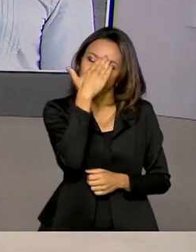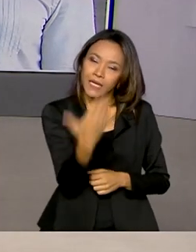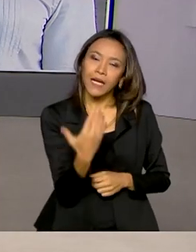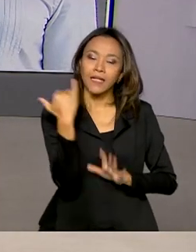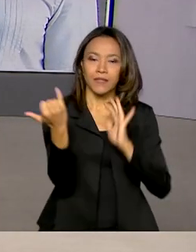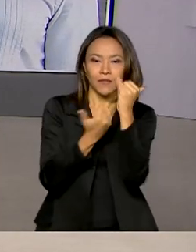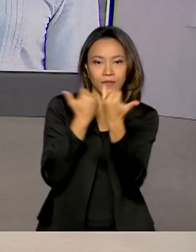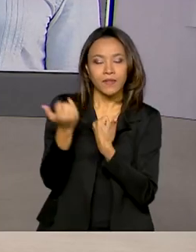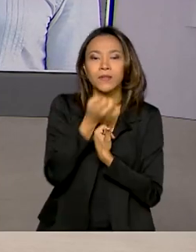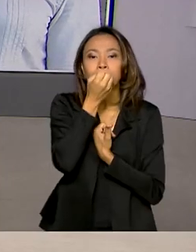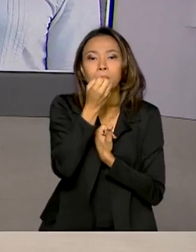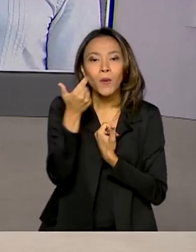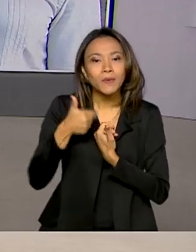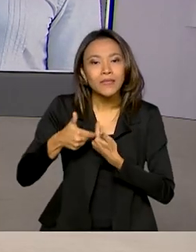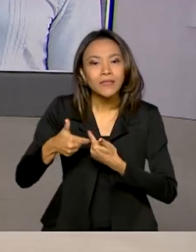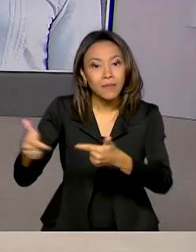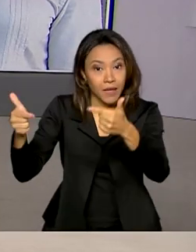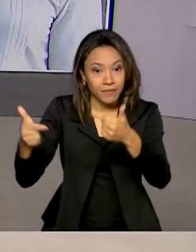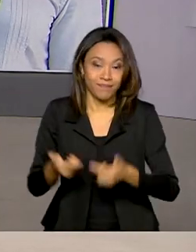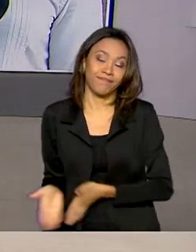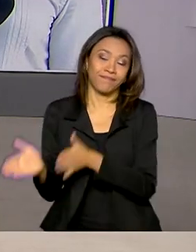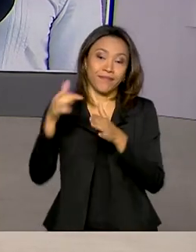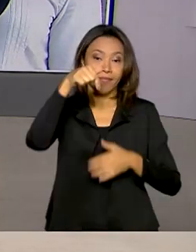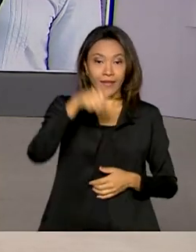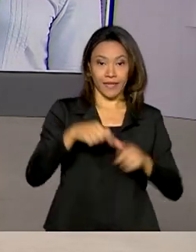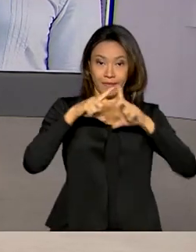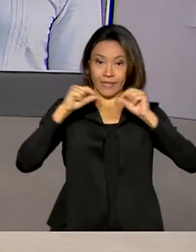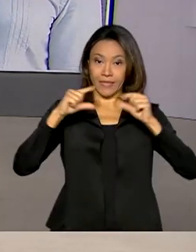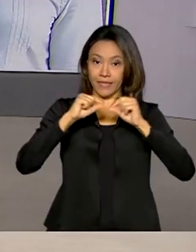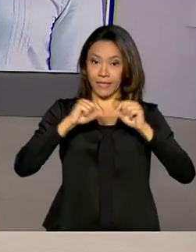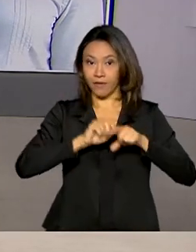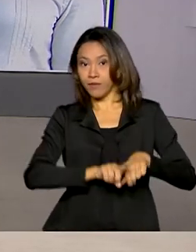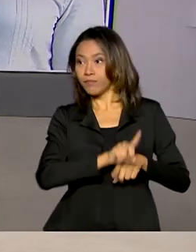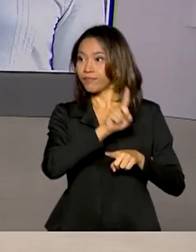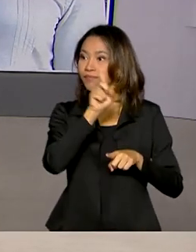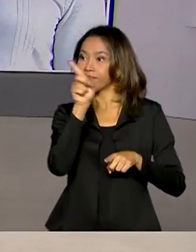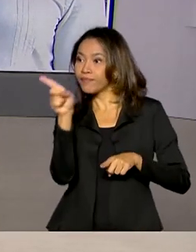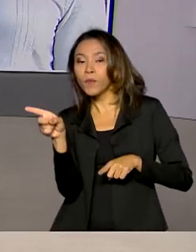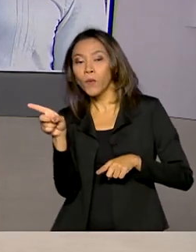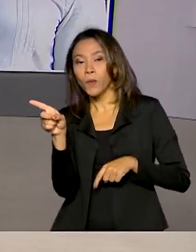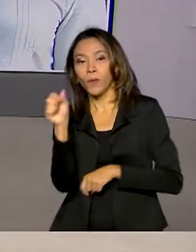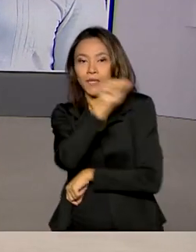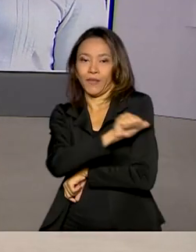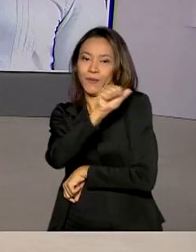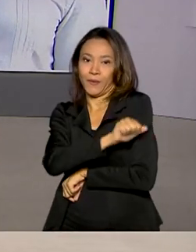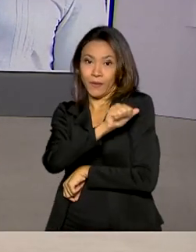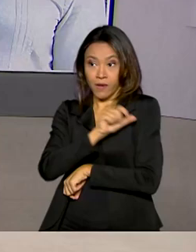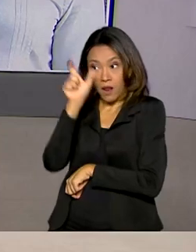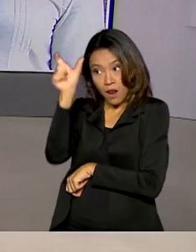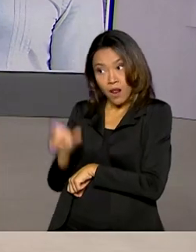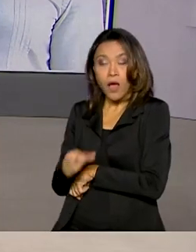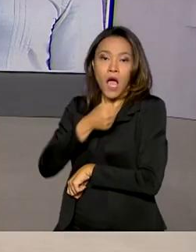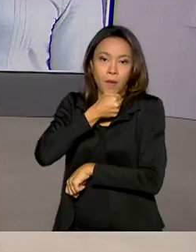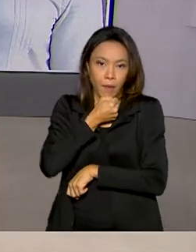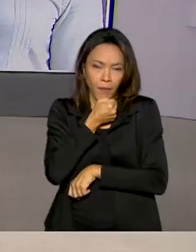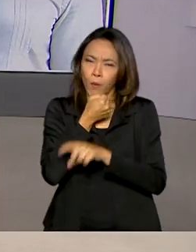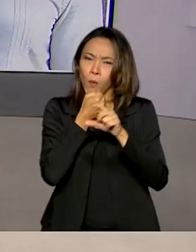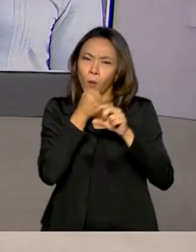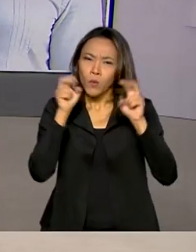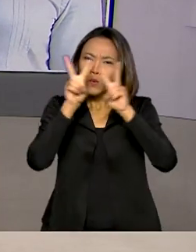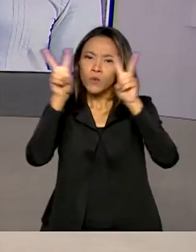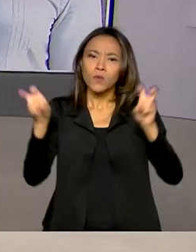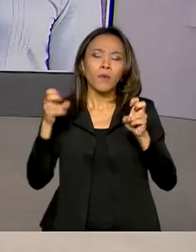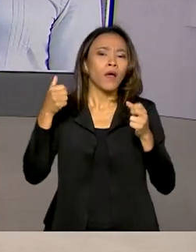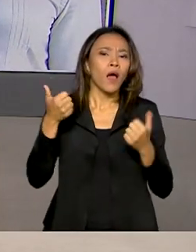informações, bom trabalho. Bem, daqui de Brasília a gente segue então para o Rio de Janeiro, porque o repórter Tiago Pimenta vai falar agora da ajuda